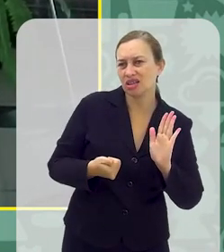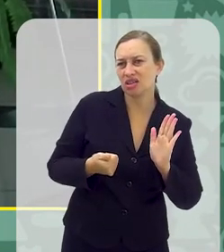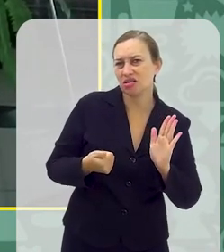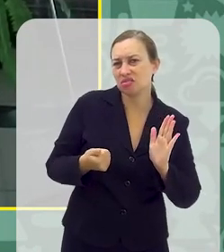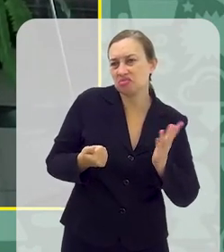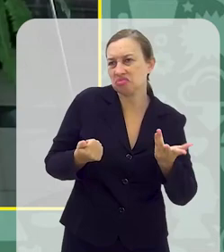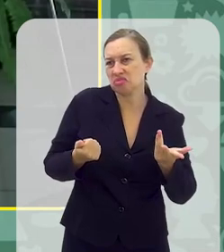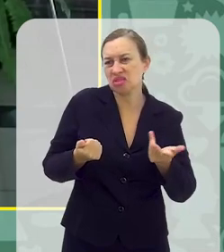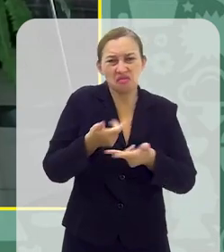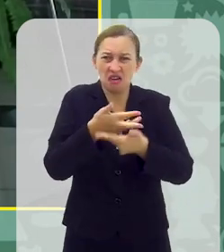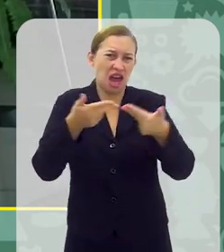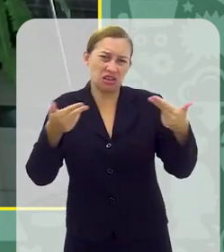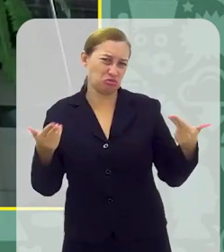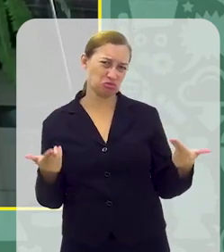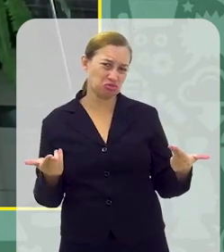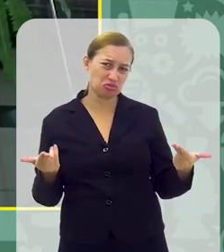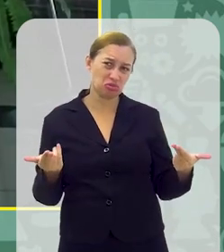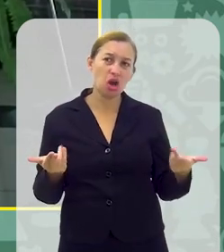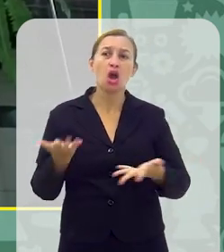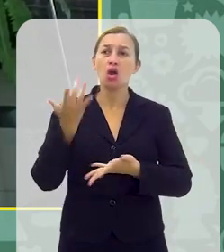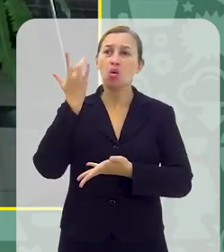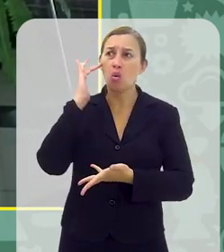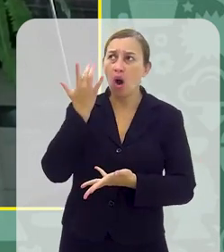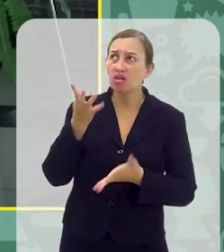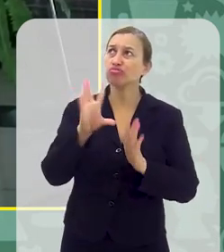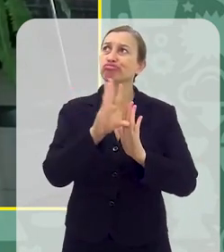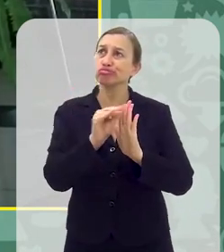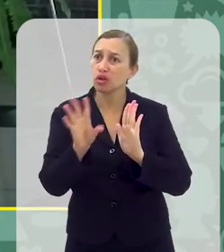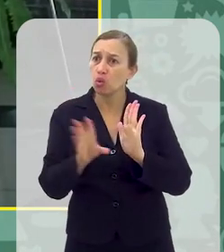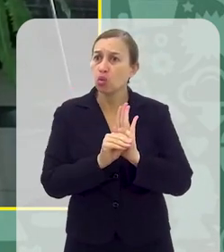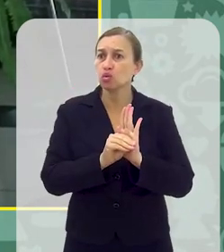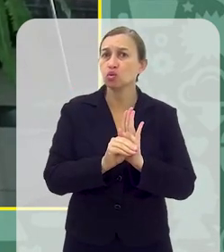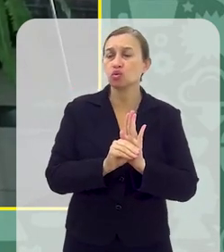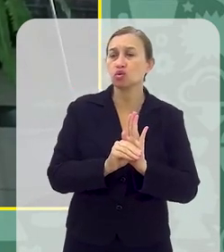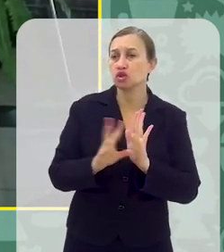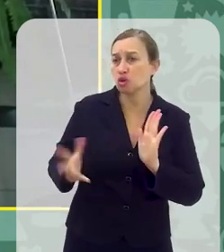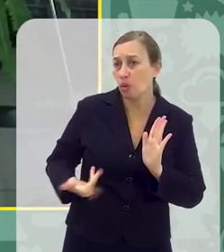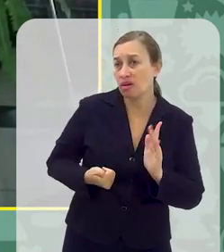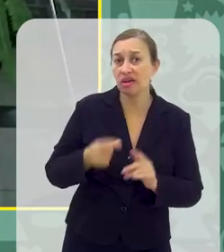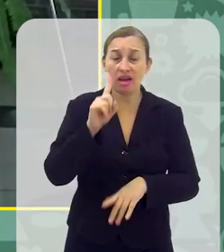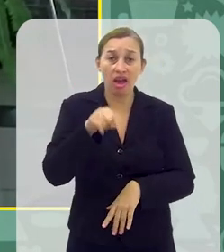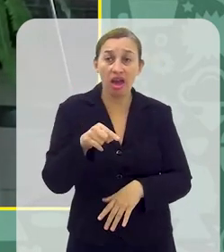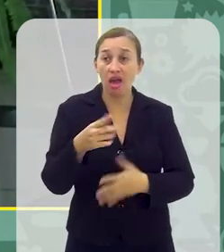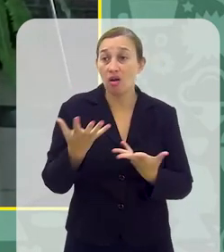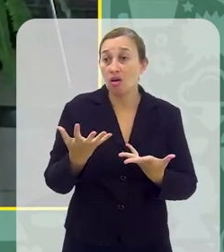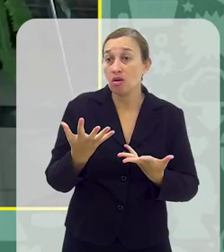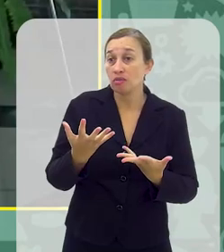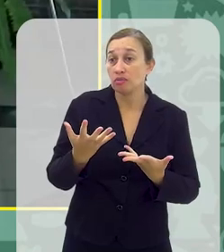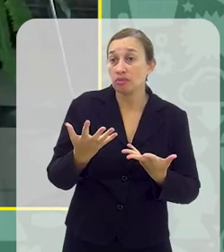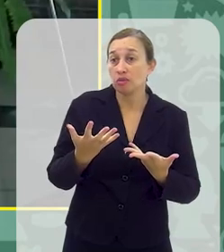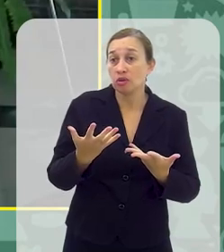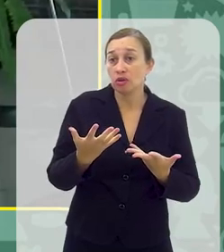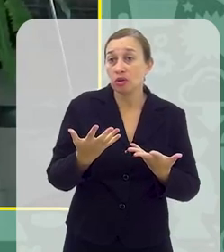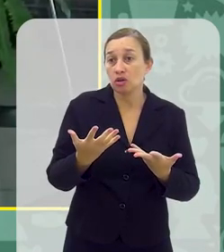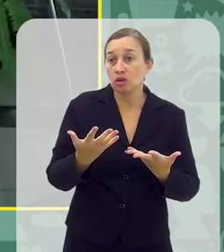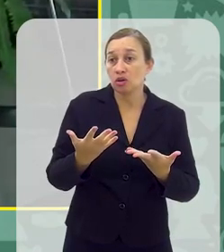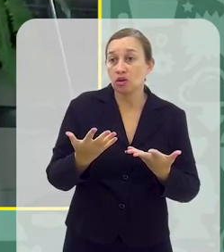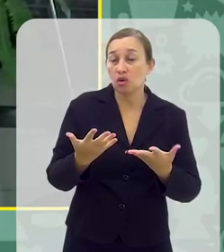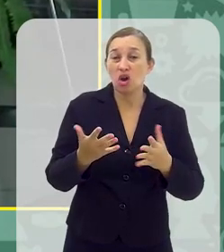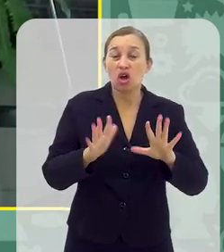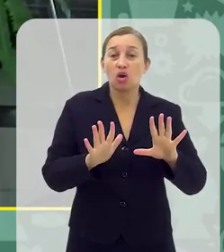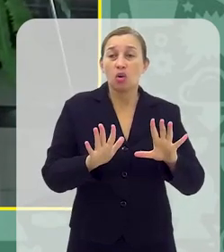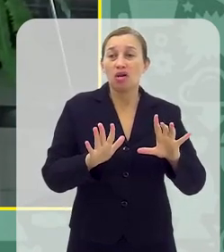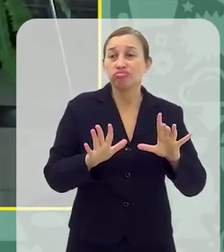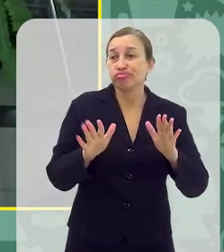subjetivo demais E eu acho que o conteúdo de qualidade é, por exemplo, eu encontrei quando meus filhos eram